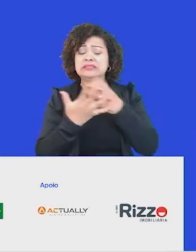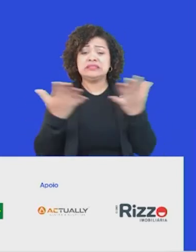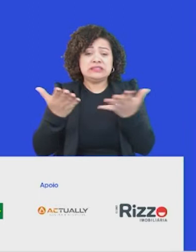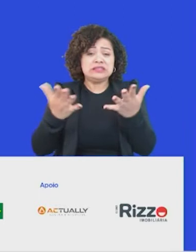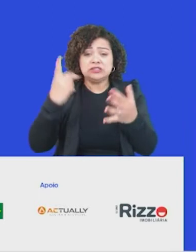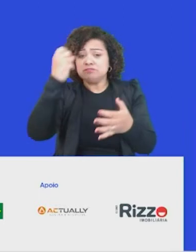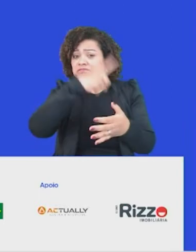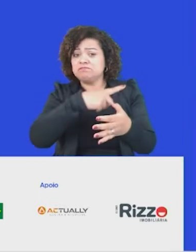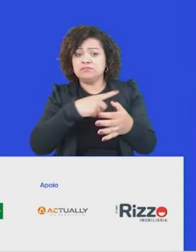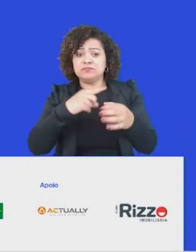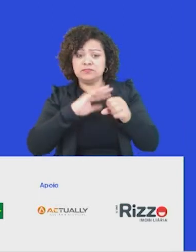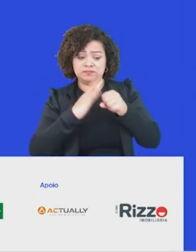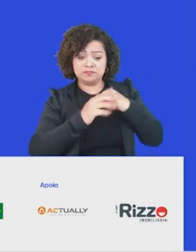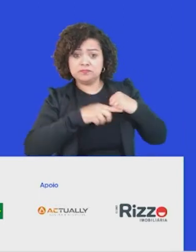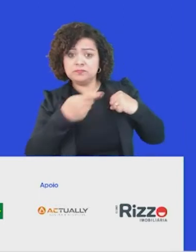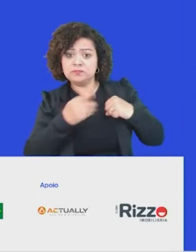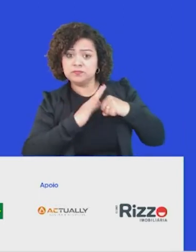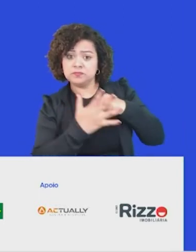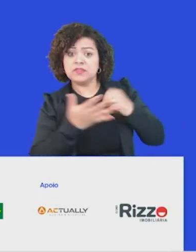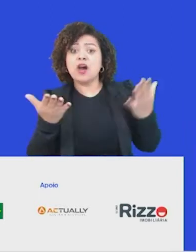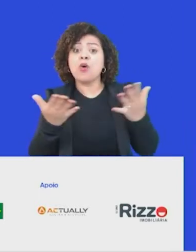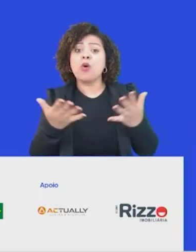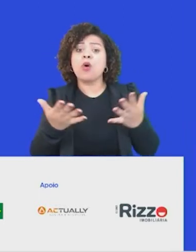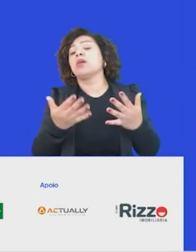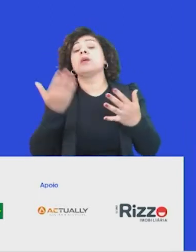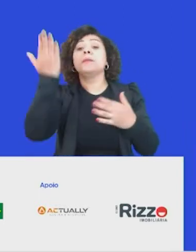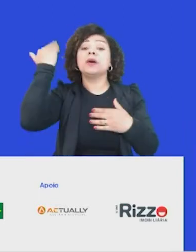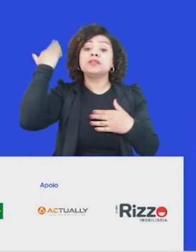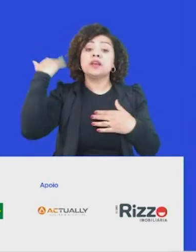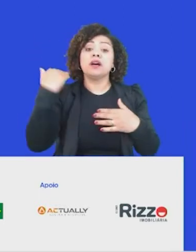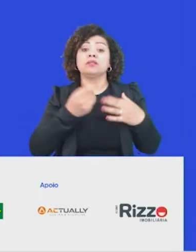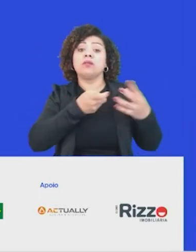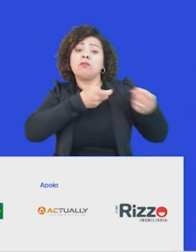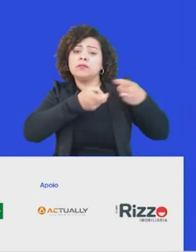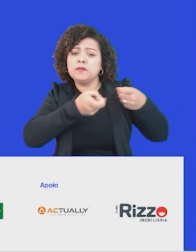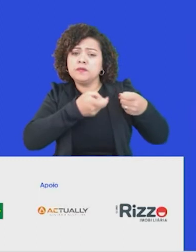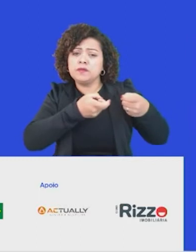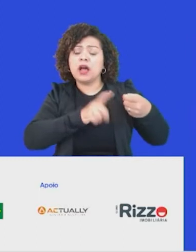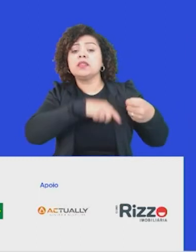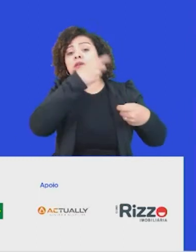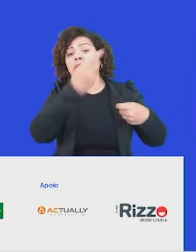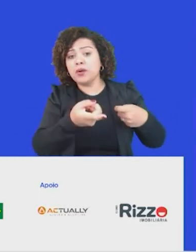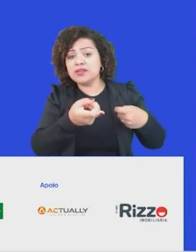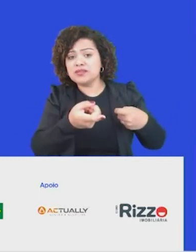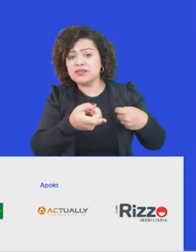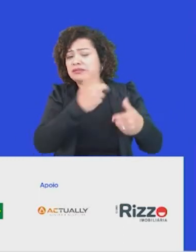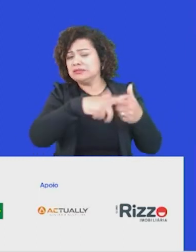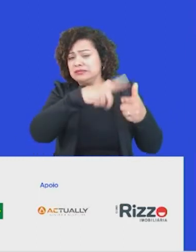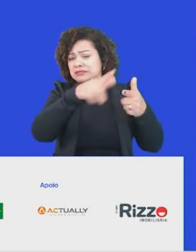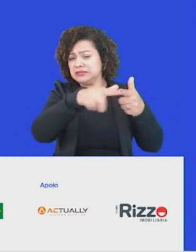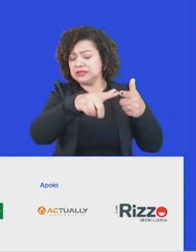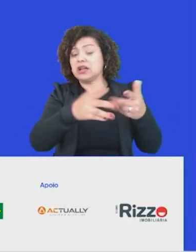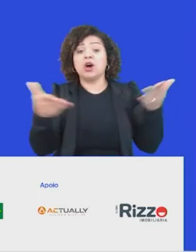VUCA, que era uma explicação aí na época da Guerra Fria, e hoje entendemos, durante a pandemia, essa cunha, esse modelo